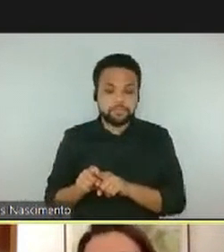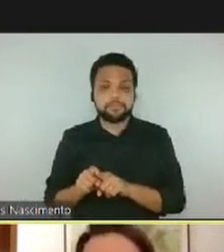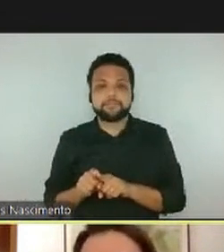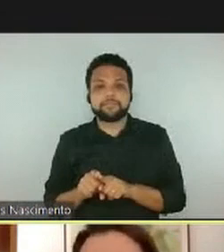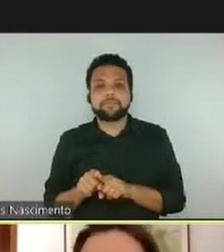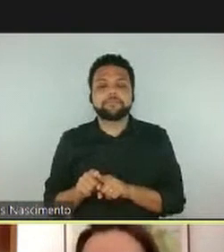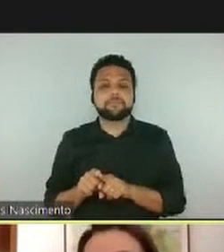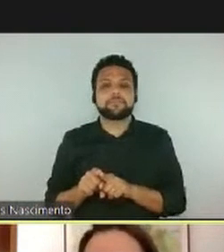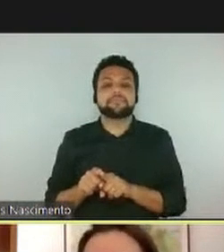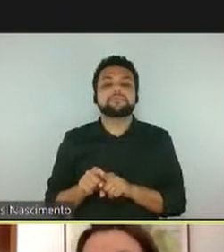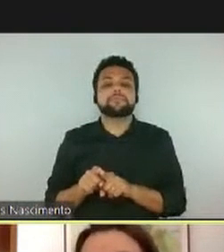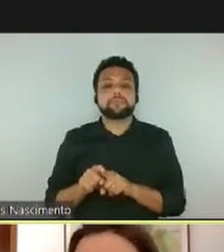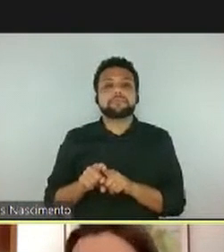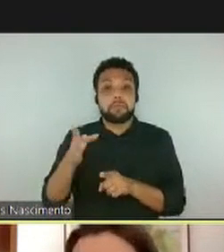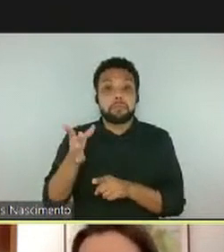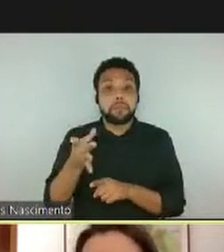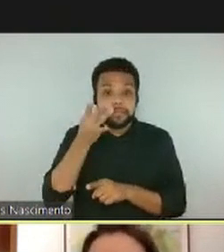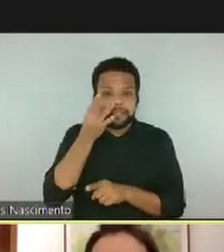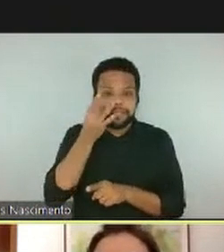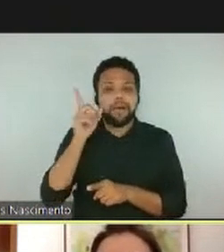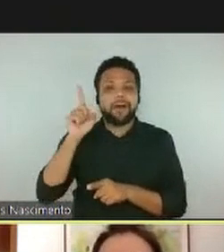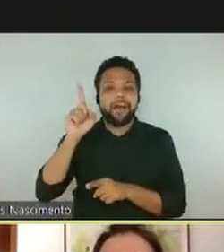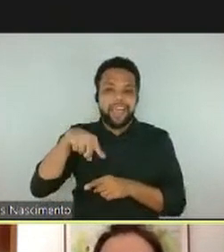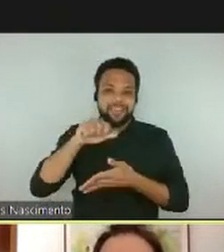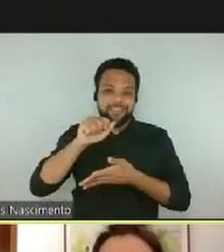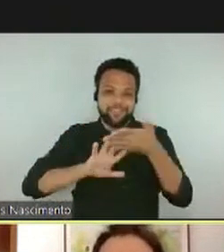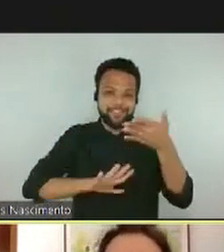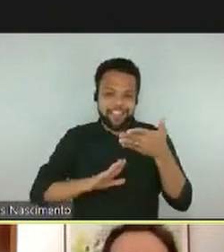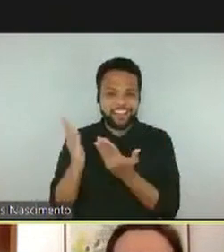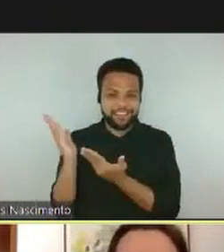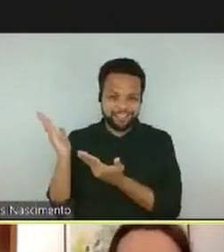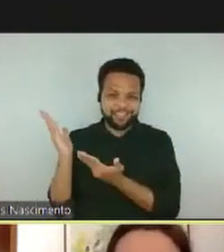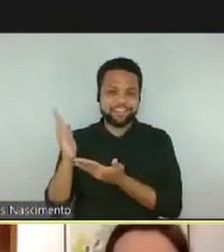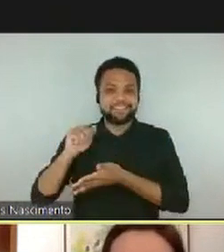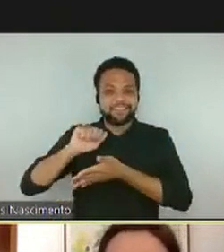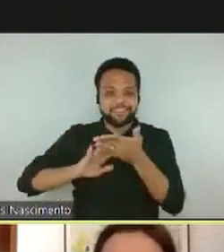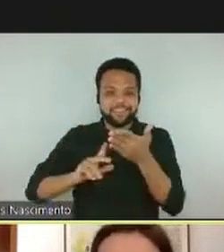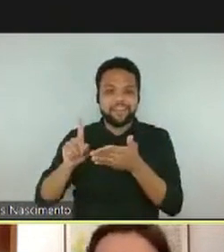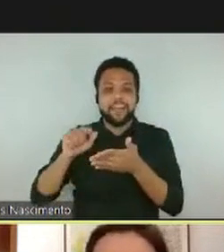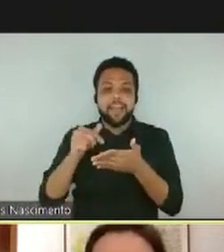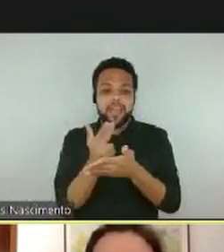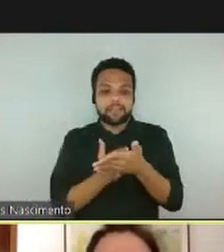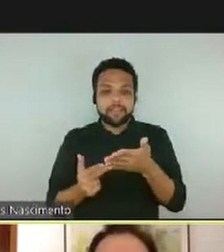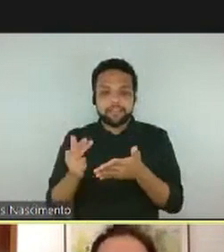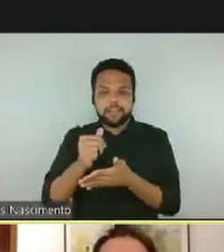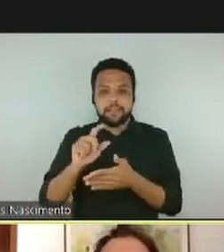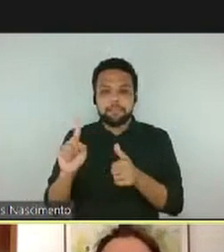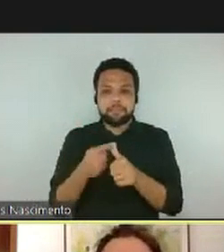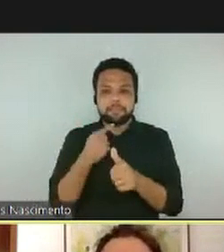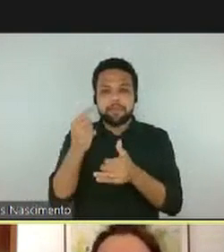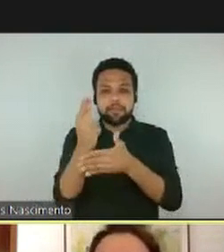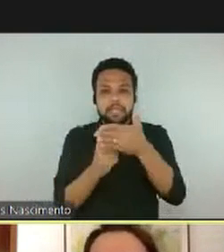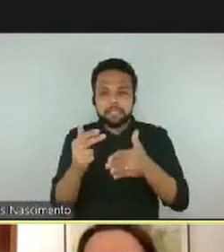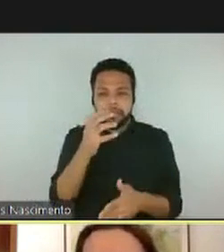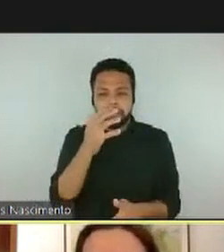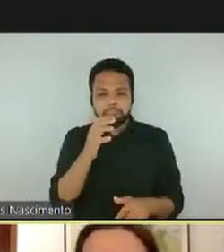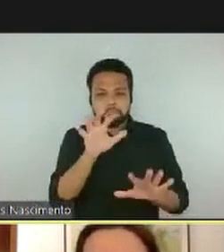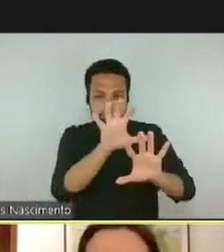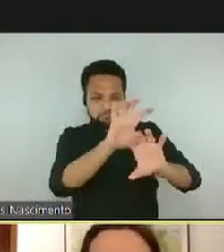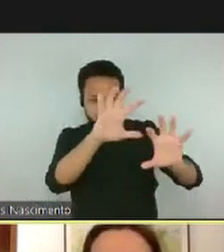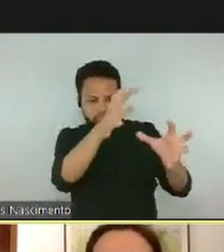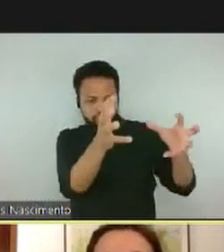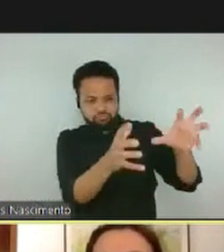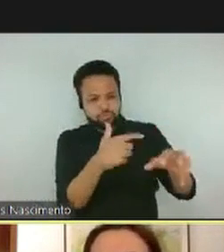no presencial, há esse exercício, exercício do desenho de observação, e, assim como o